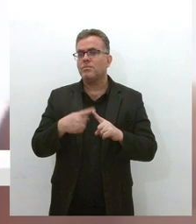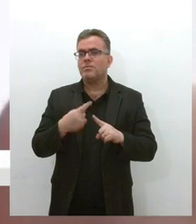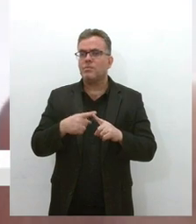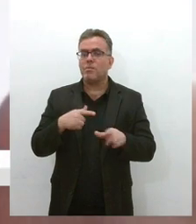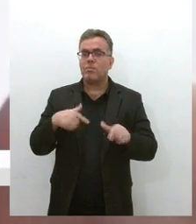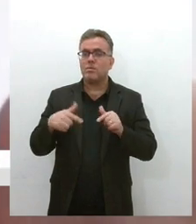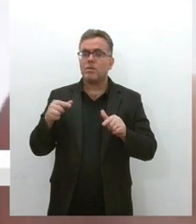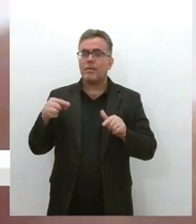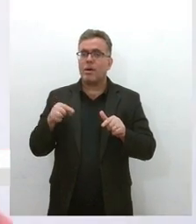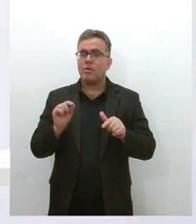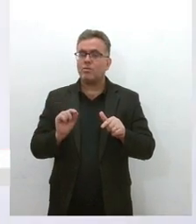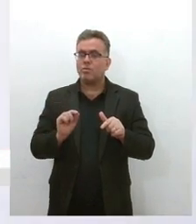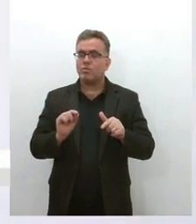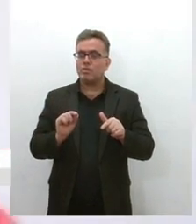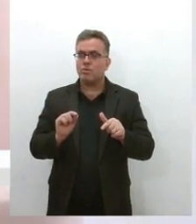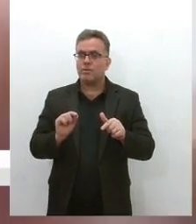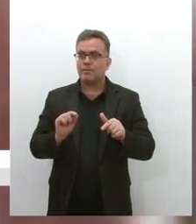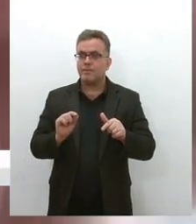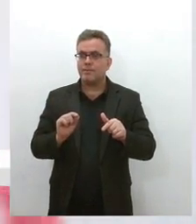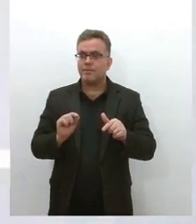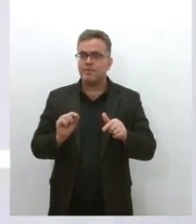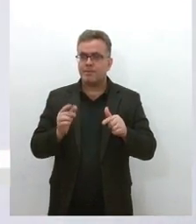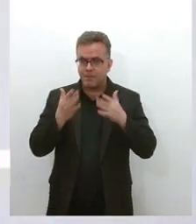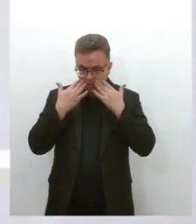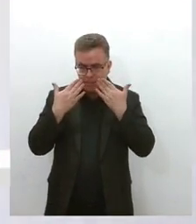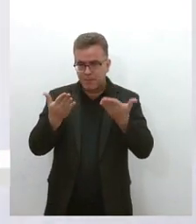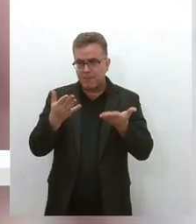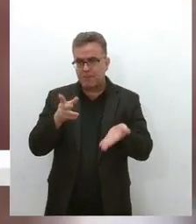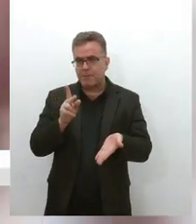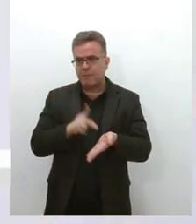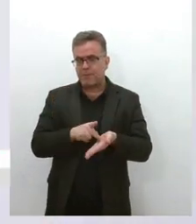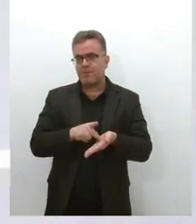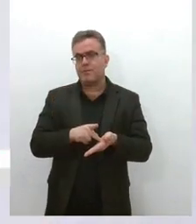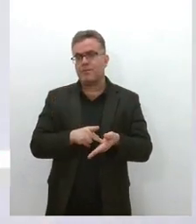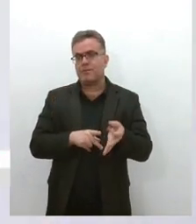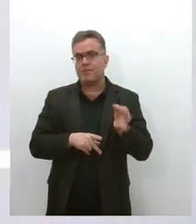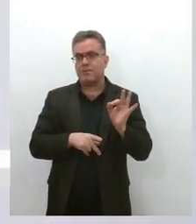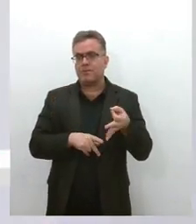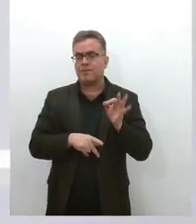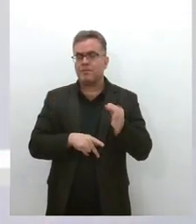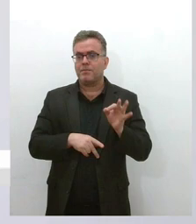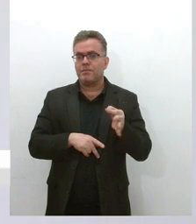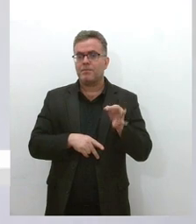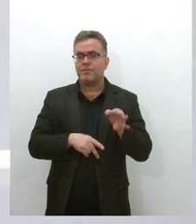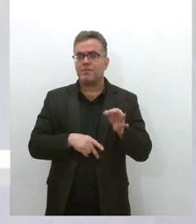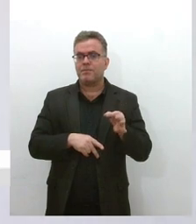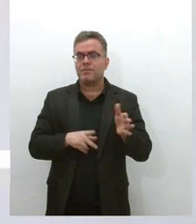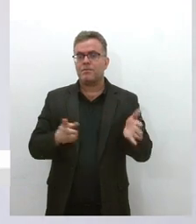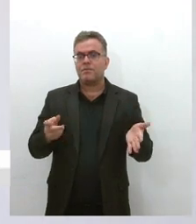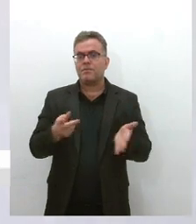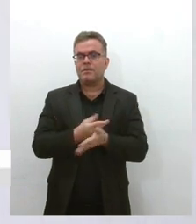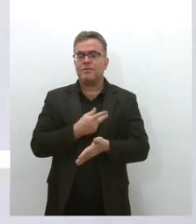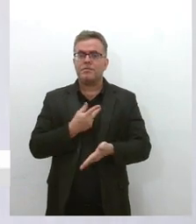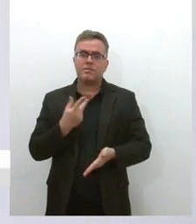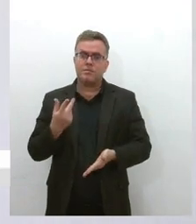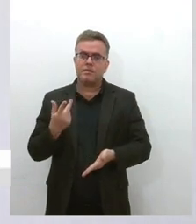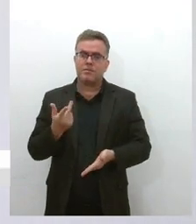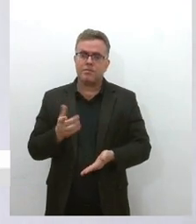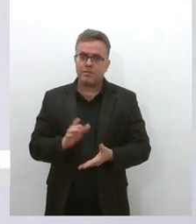expressão dessa realidade que atinge um segmento maior.